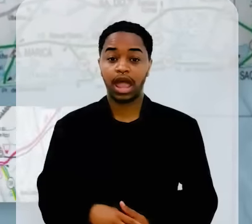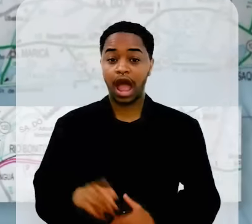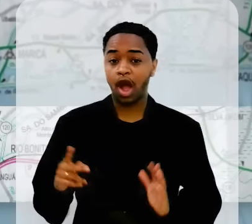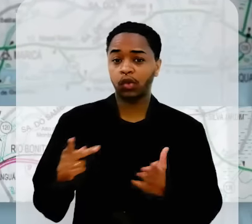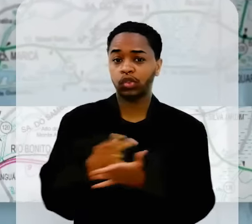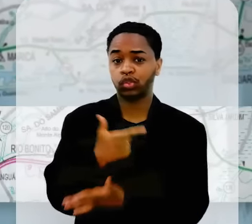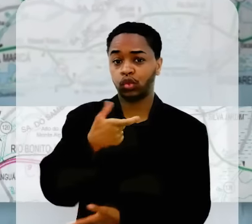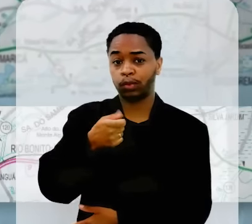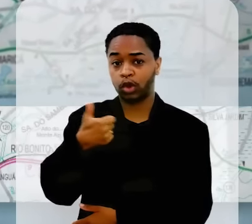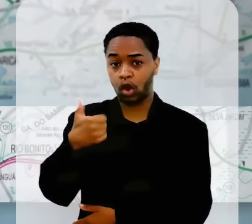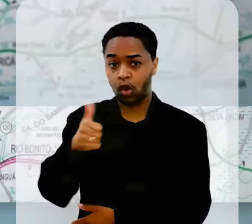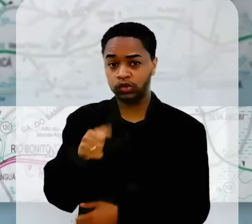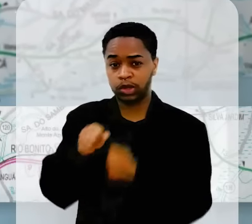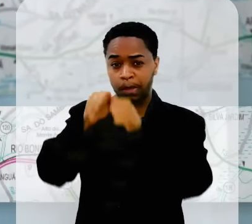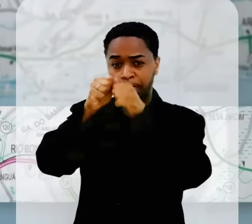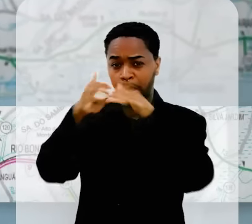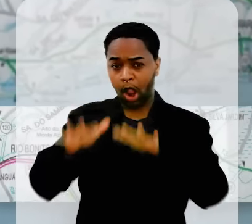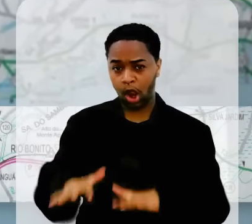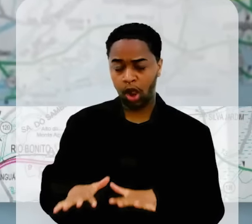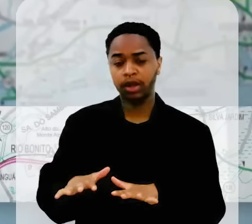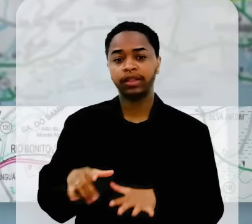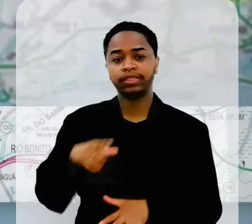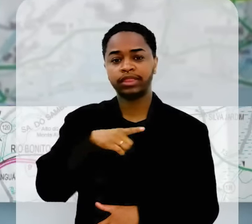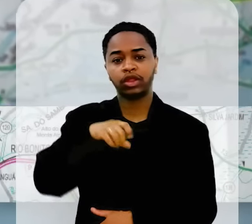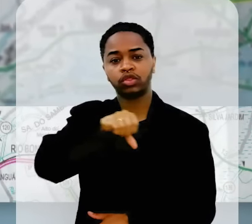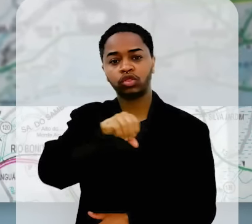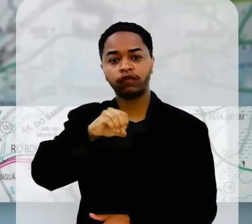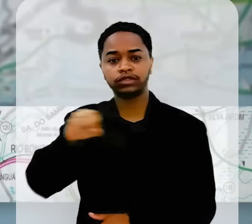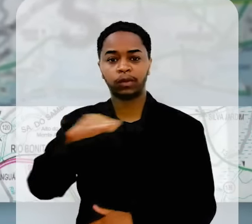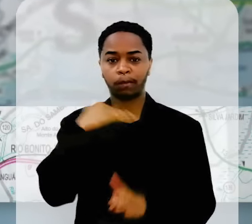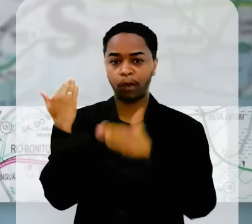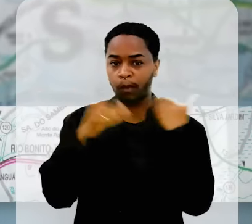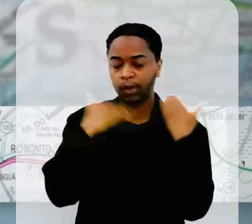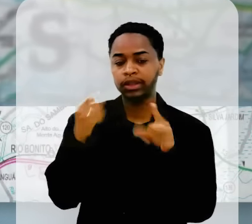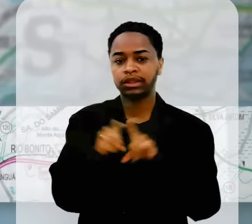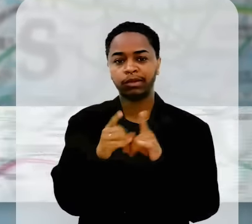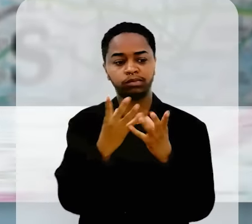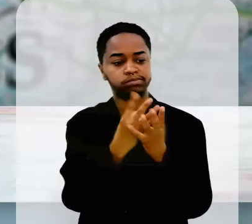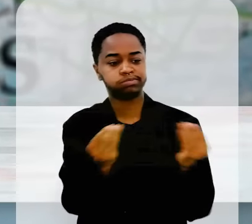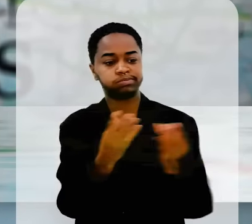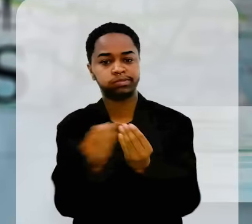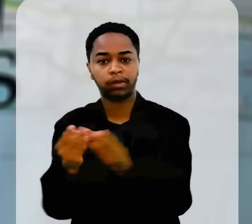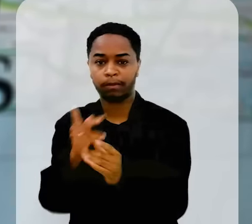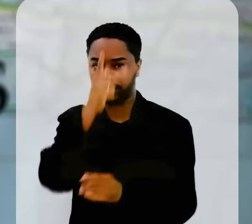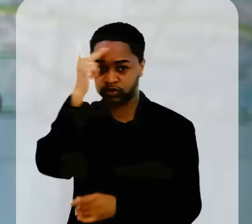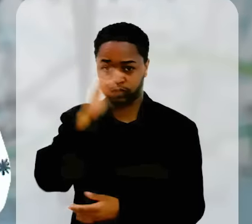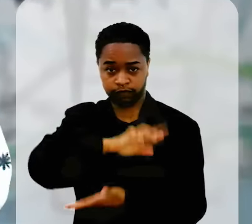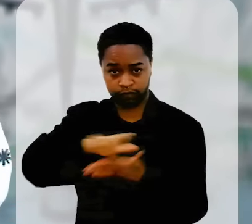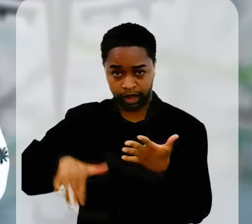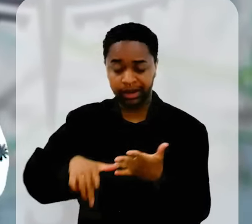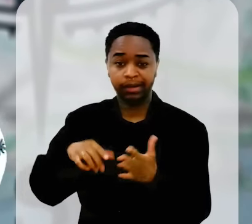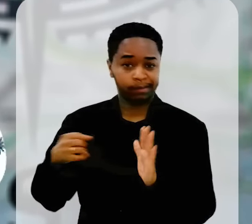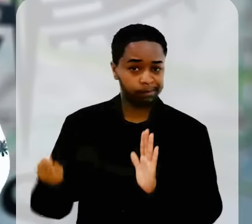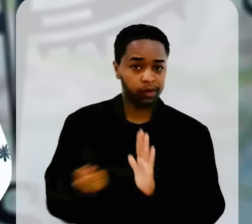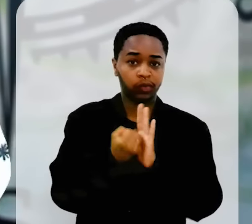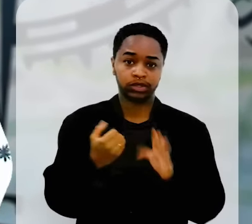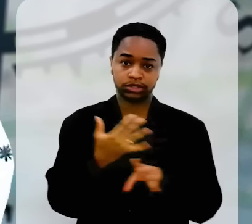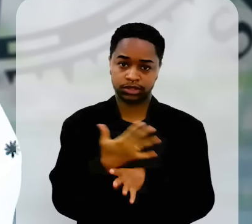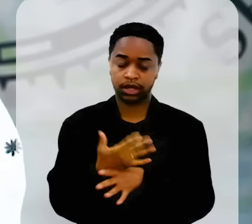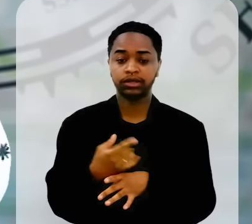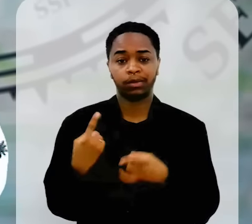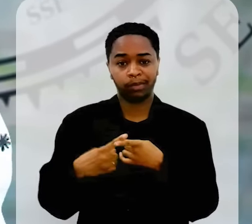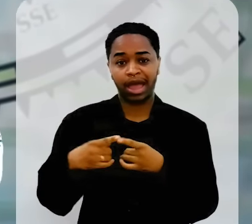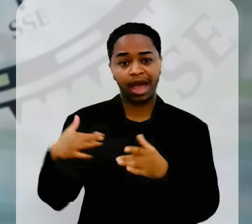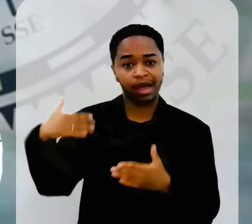tragédia de 2011, com 900 mortos e 100 desaparecidos, deixou marcas profundas na região serrana do estado. Bom Jardim foi muito